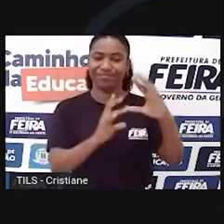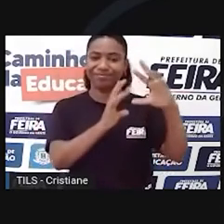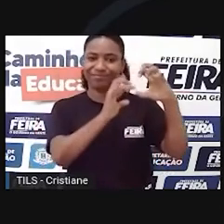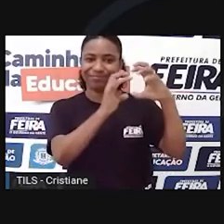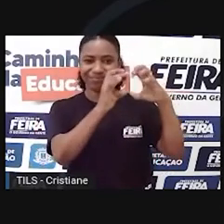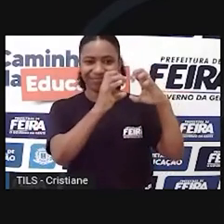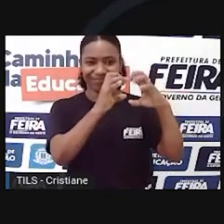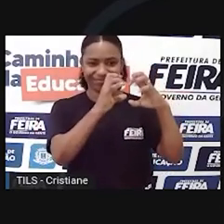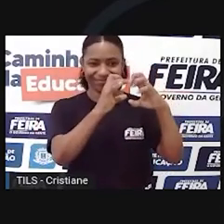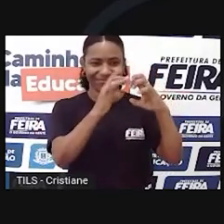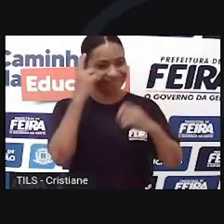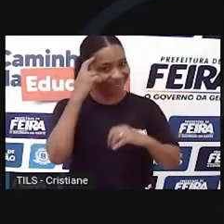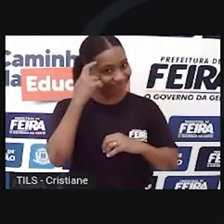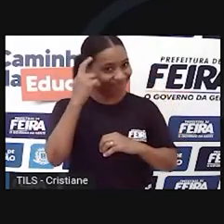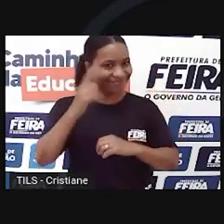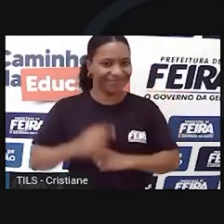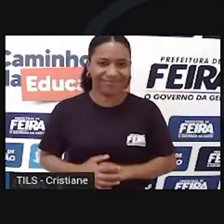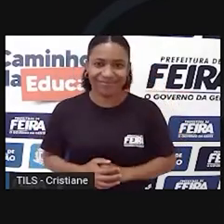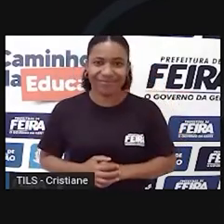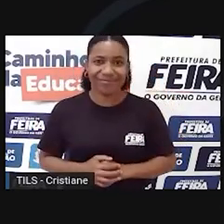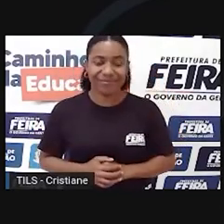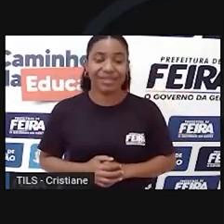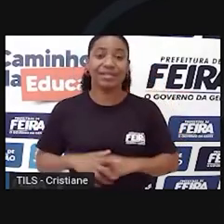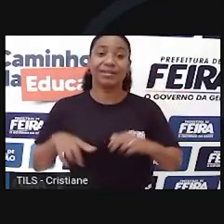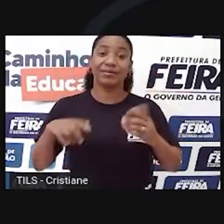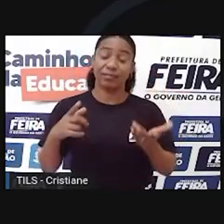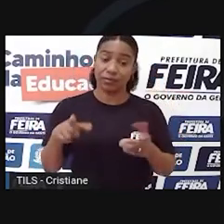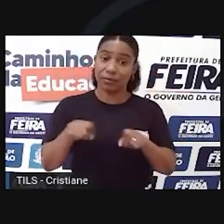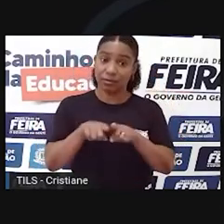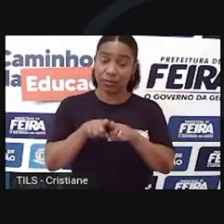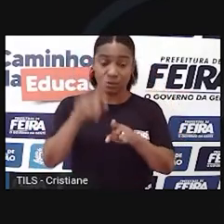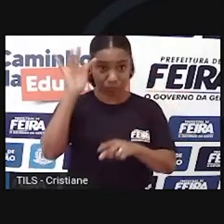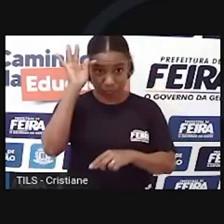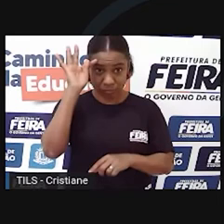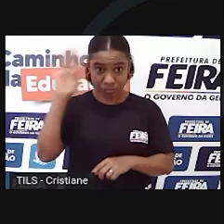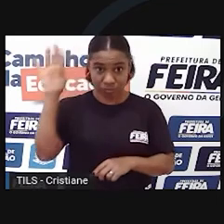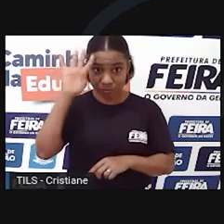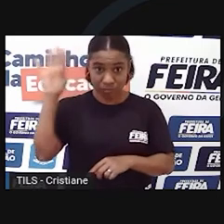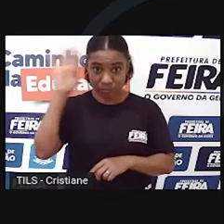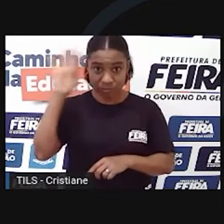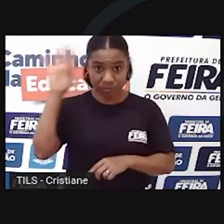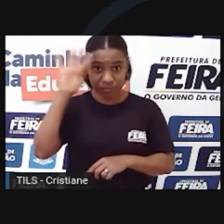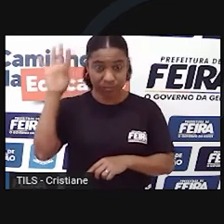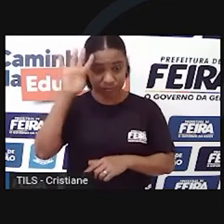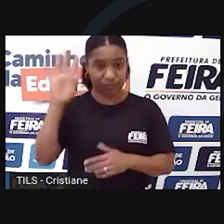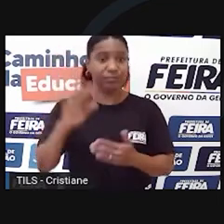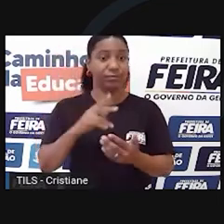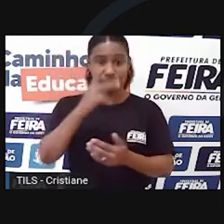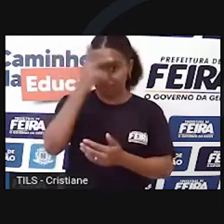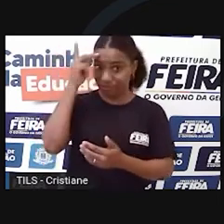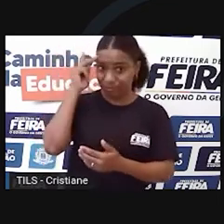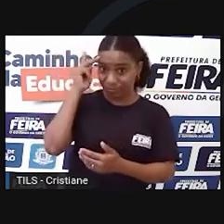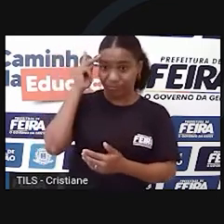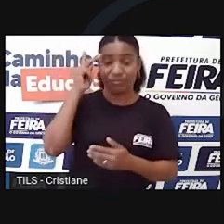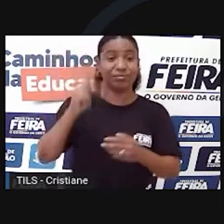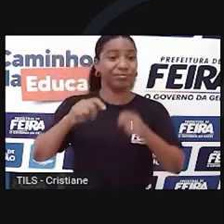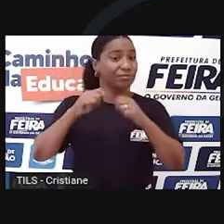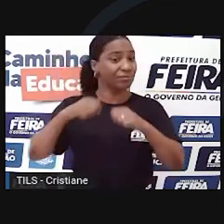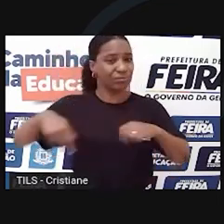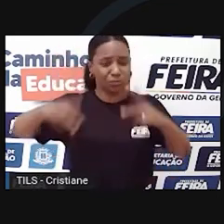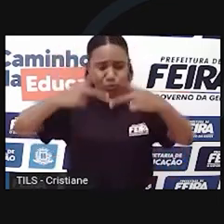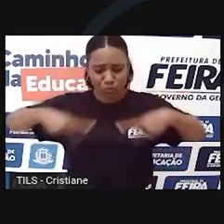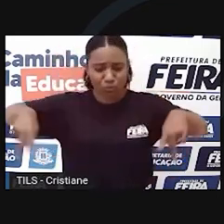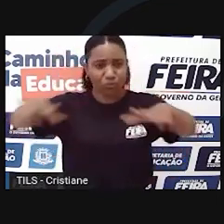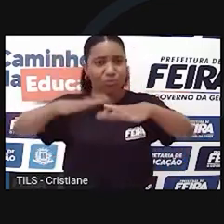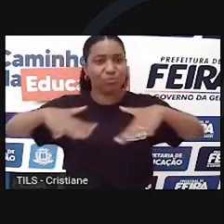bem menores. A teoria mais aceita até agora é que os sapiens, já idênticos fisicamente aos humanos modernos, espalharam-se pela Península Arábica